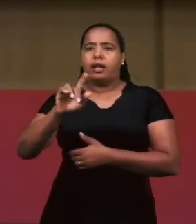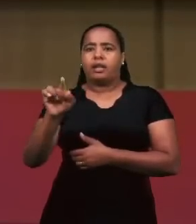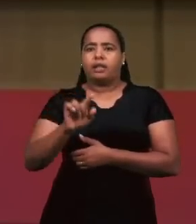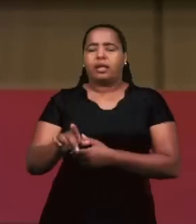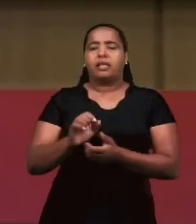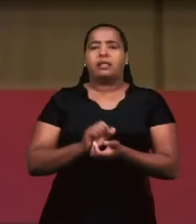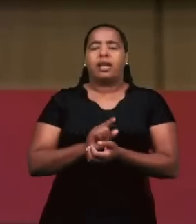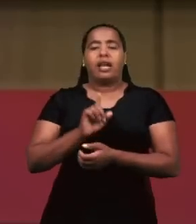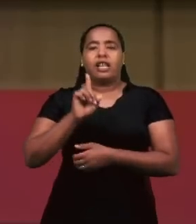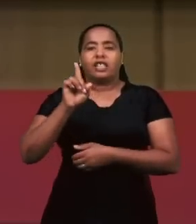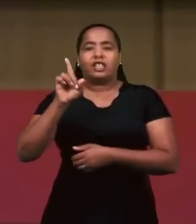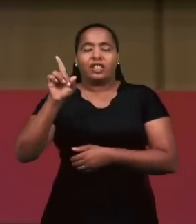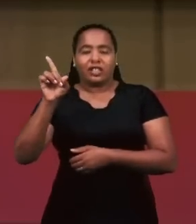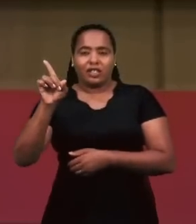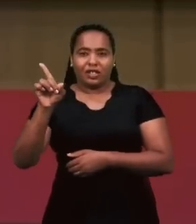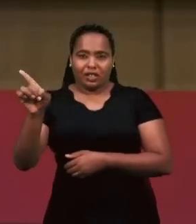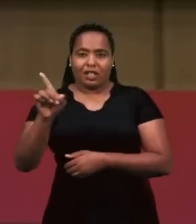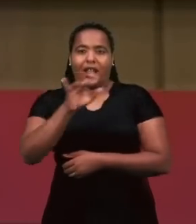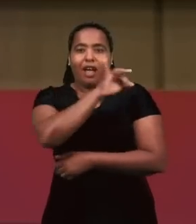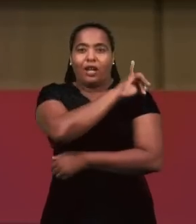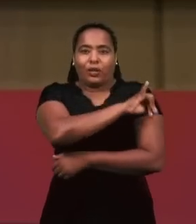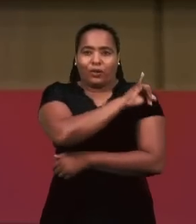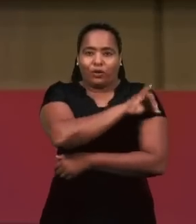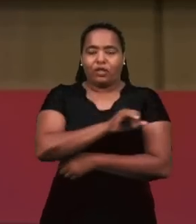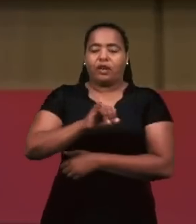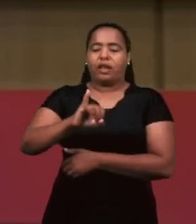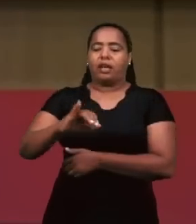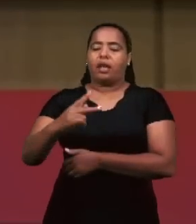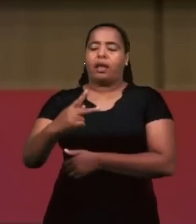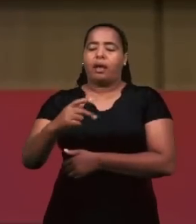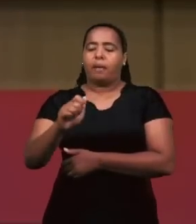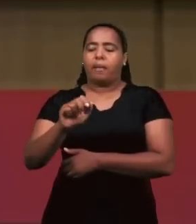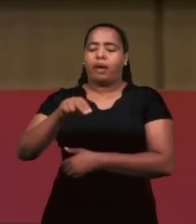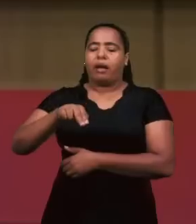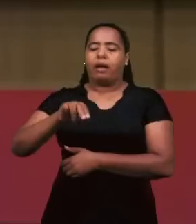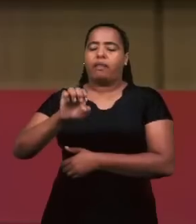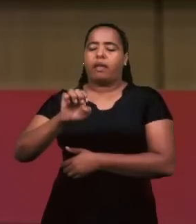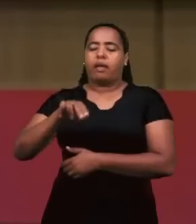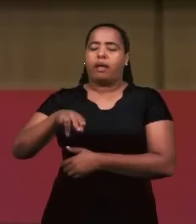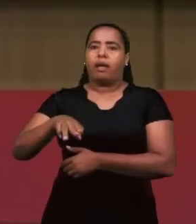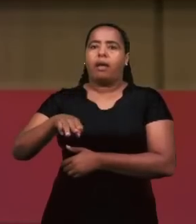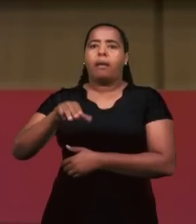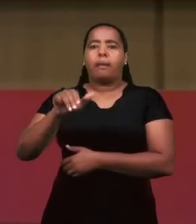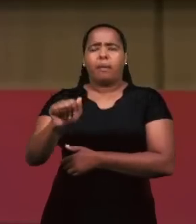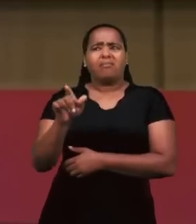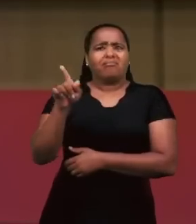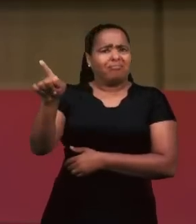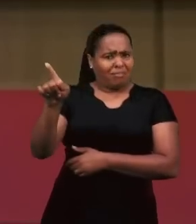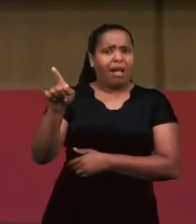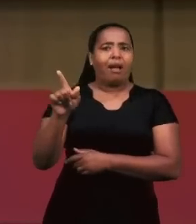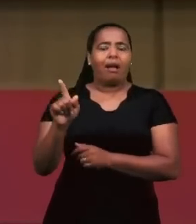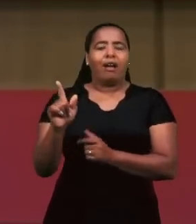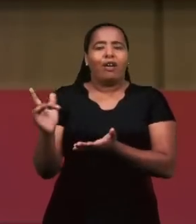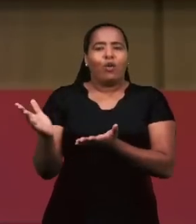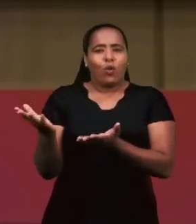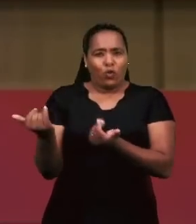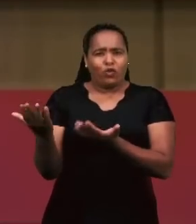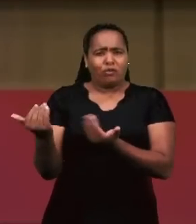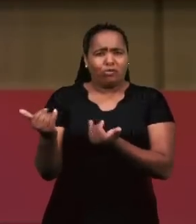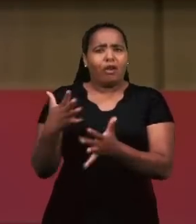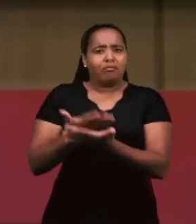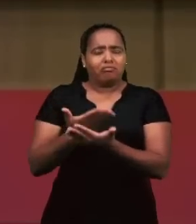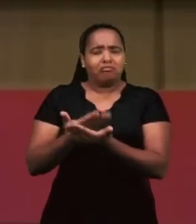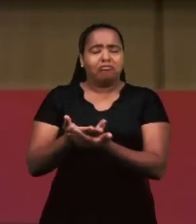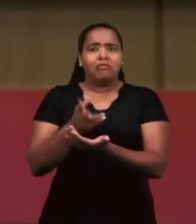Ipanema, na zona sul do Rio de Janeiro. E ali os jovens têm estudado a Palavra do Senhor, têm enviado